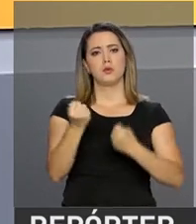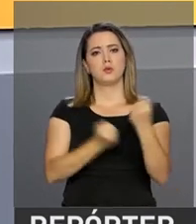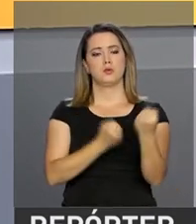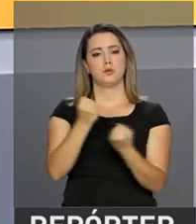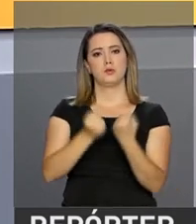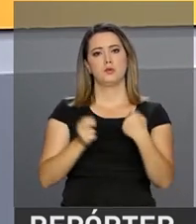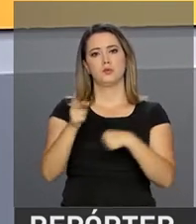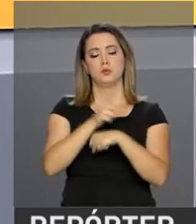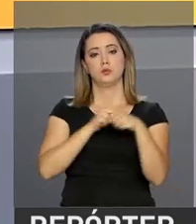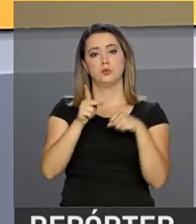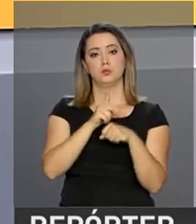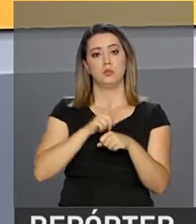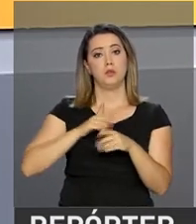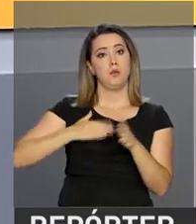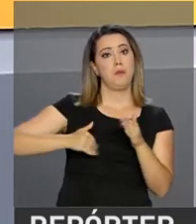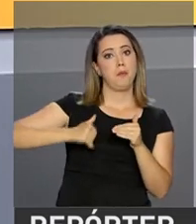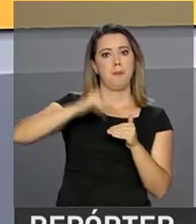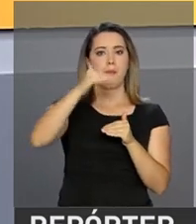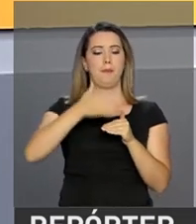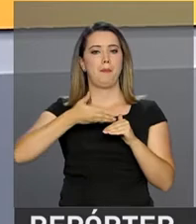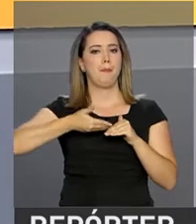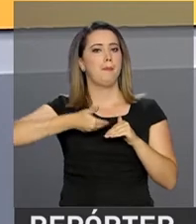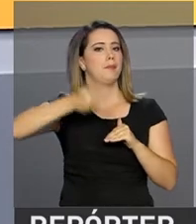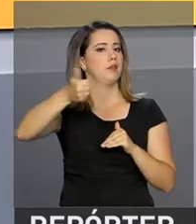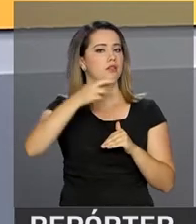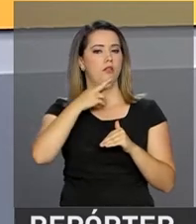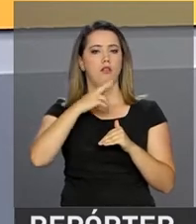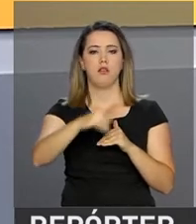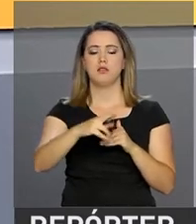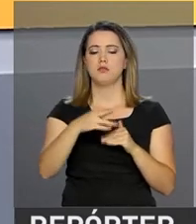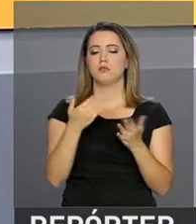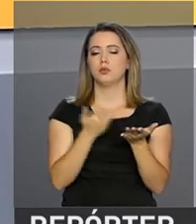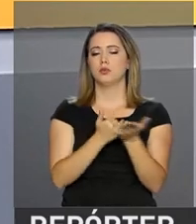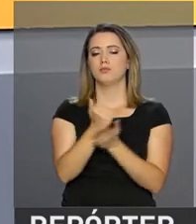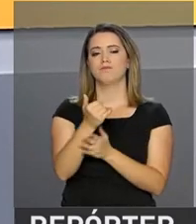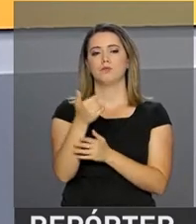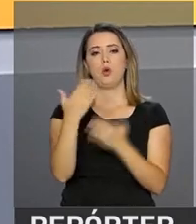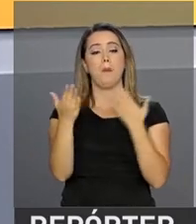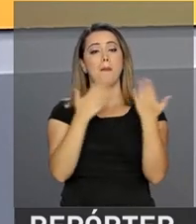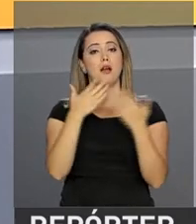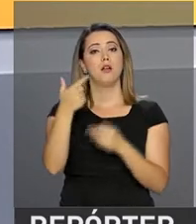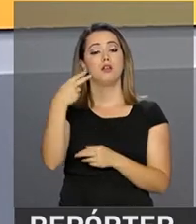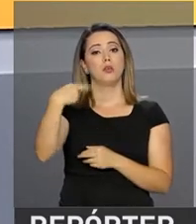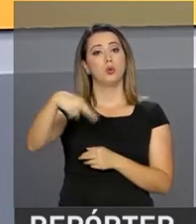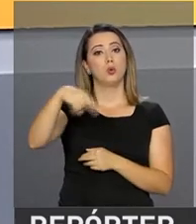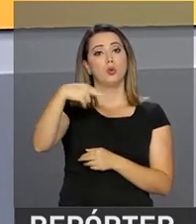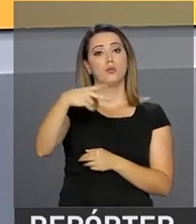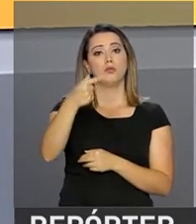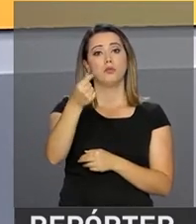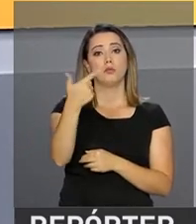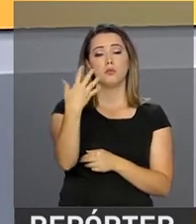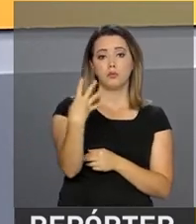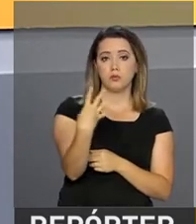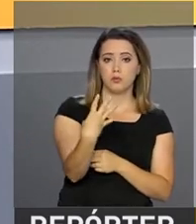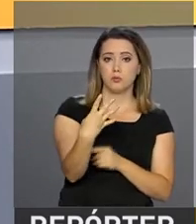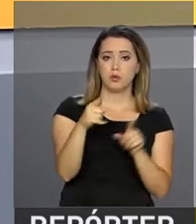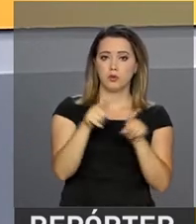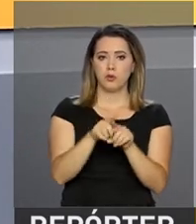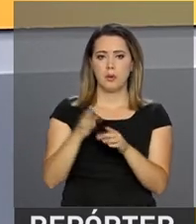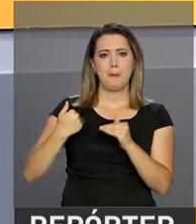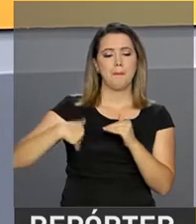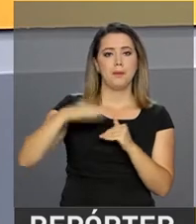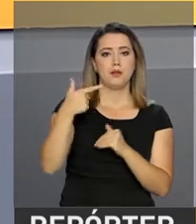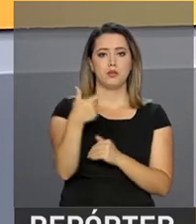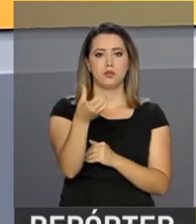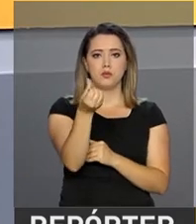agosto registrou o maior resultado mensal desde novembro de 2014. Foram produzidas mais de 260